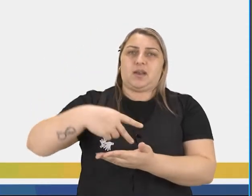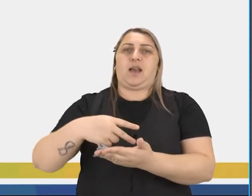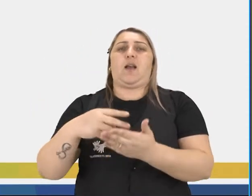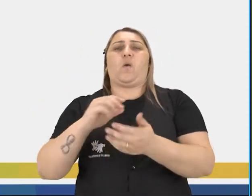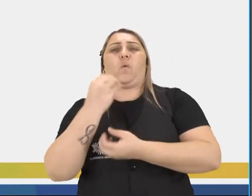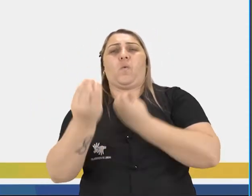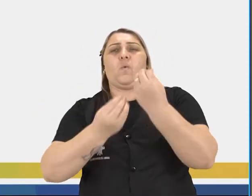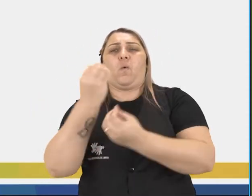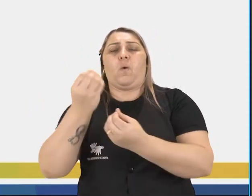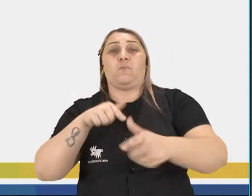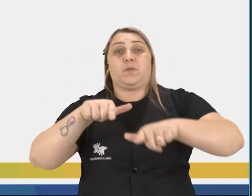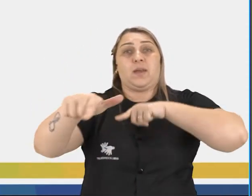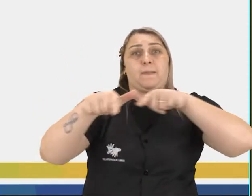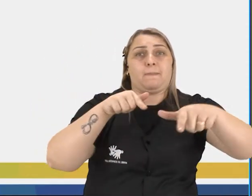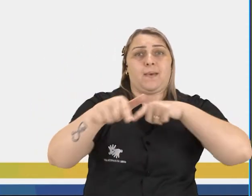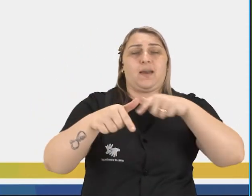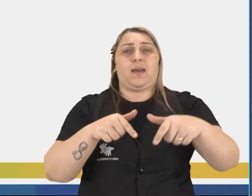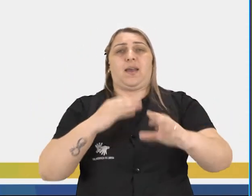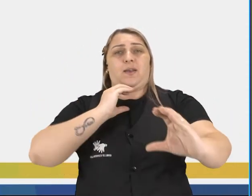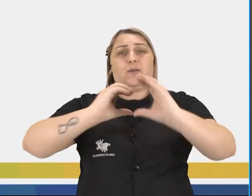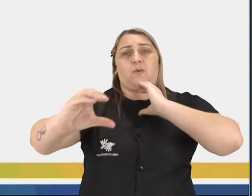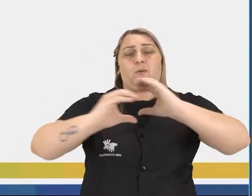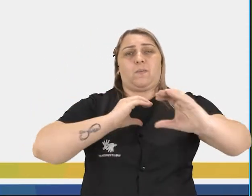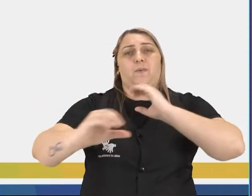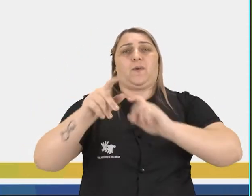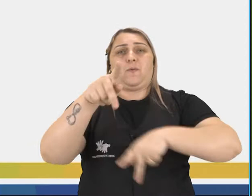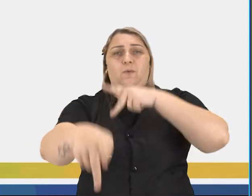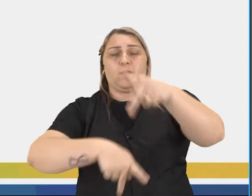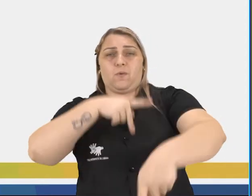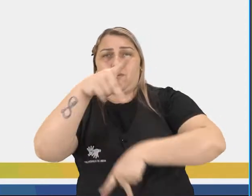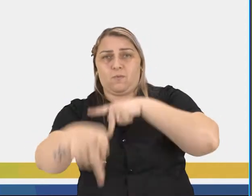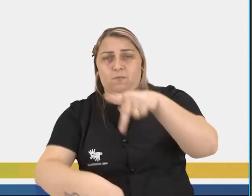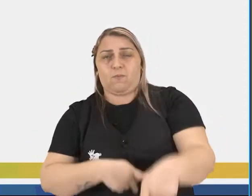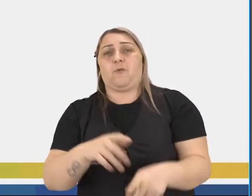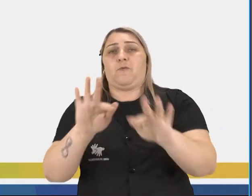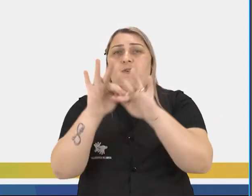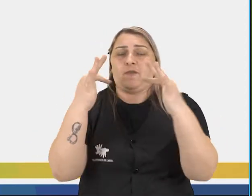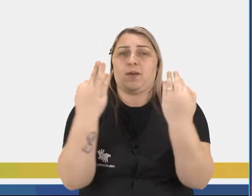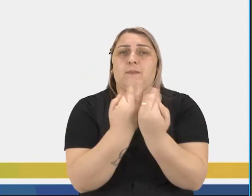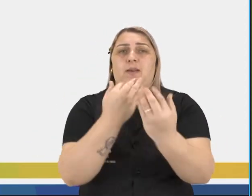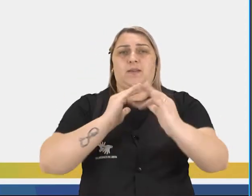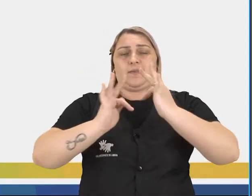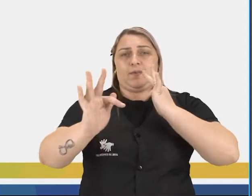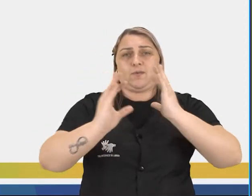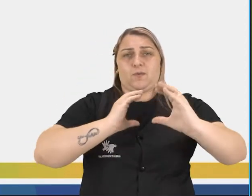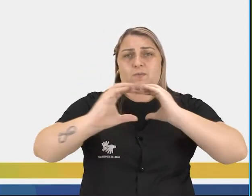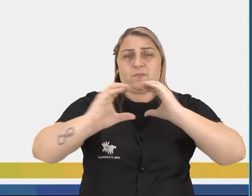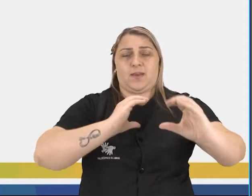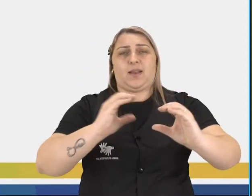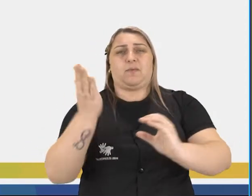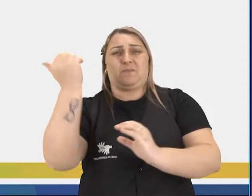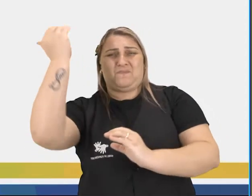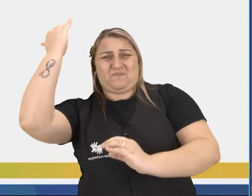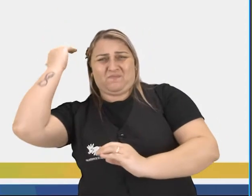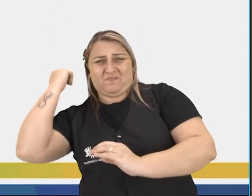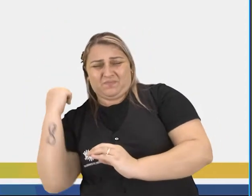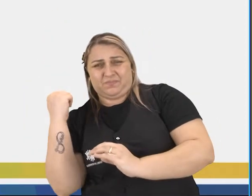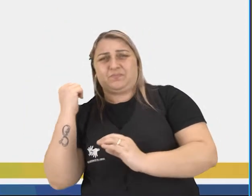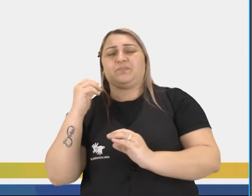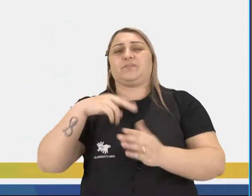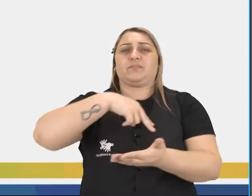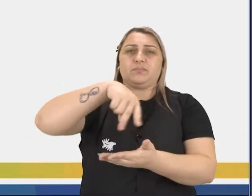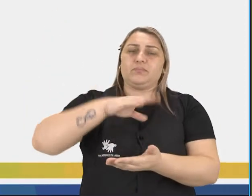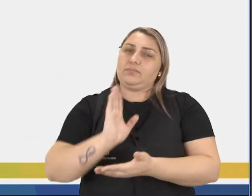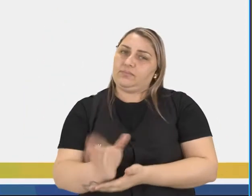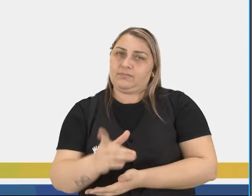sua caça e assim ele se comunicava com o seu povo, com seus parentes. Então acredita-se que desde a era primitiva a